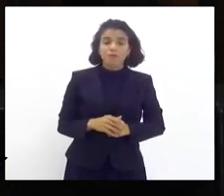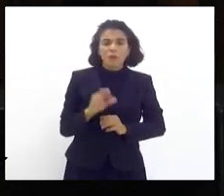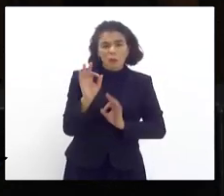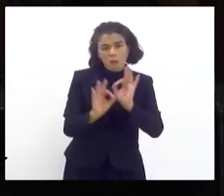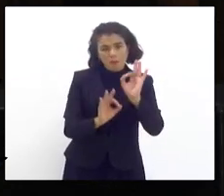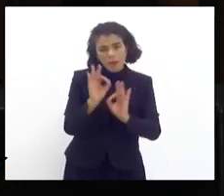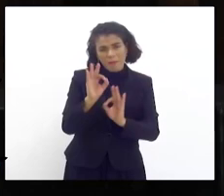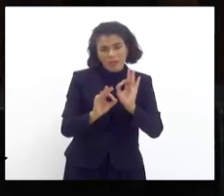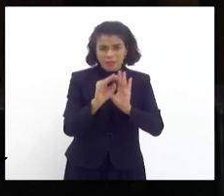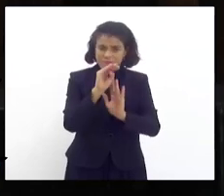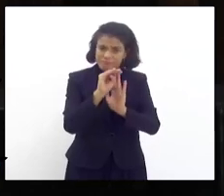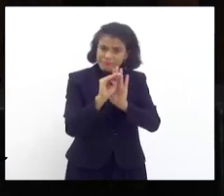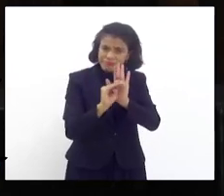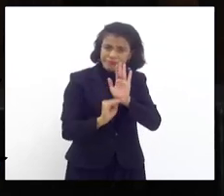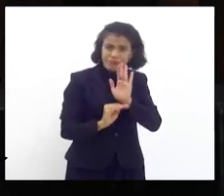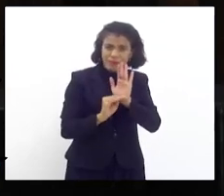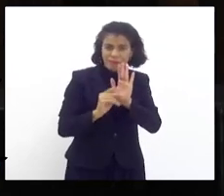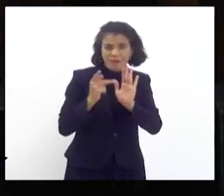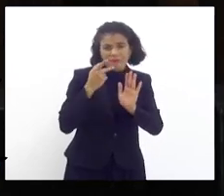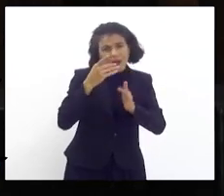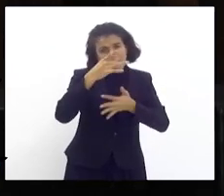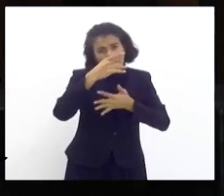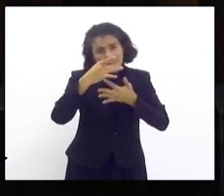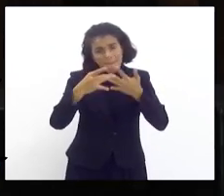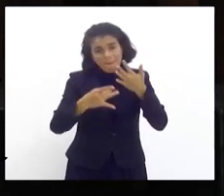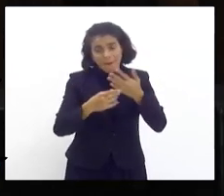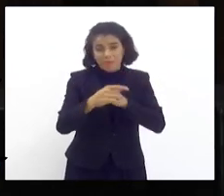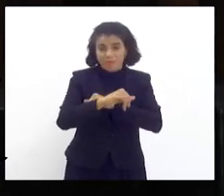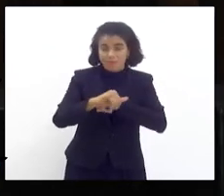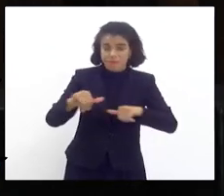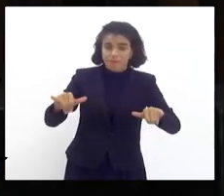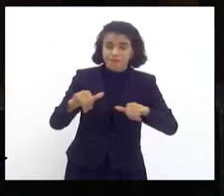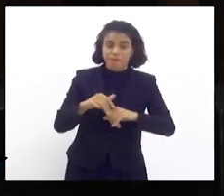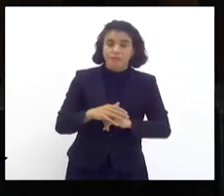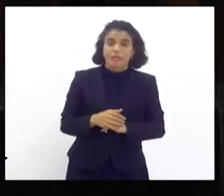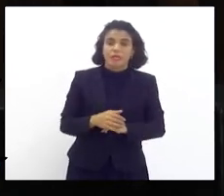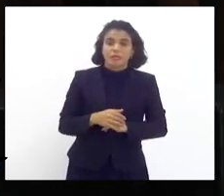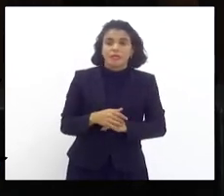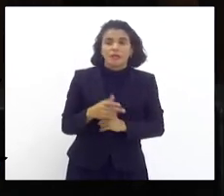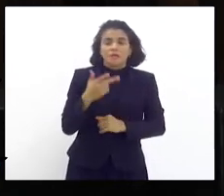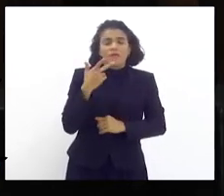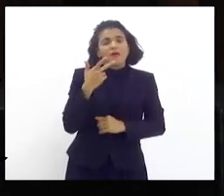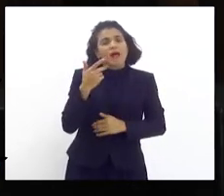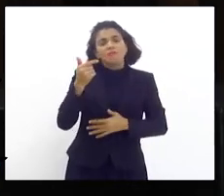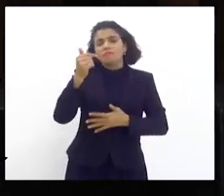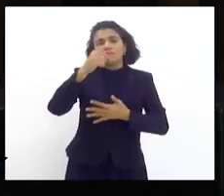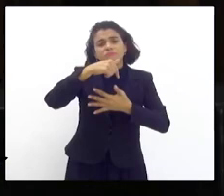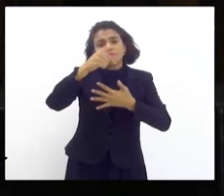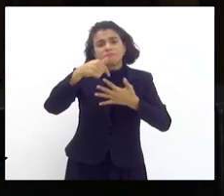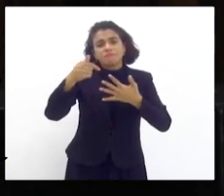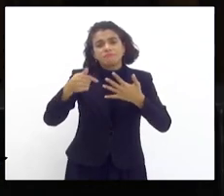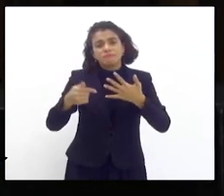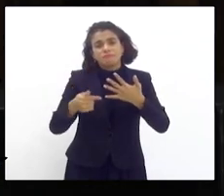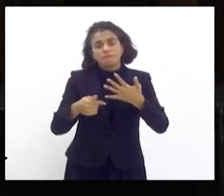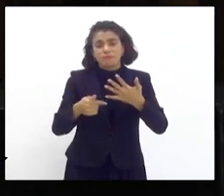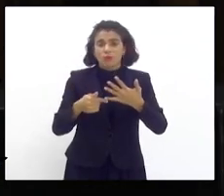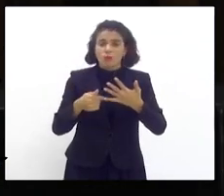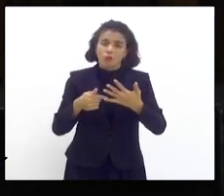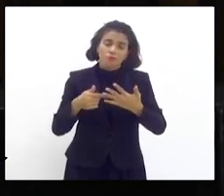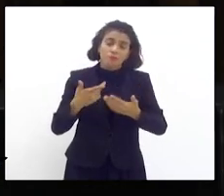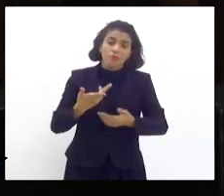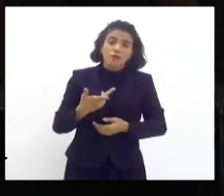para poder falar na íntegra para vocês. Então, eu gostaria de utilizar essa minha fala para pontuar algumas considerações